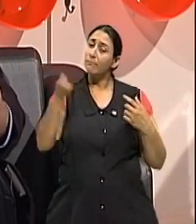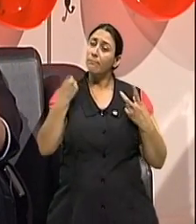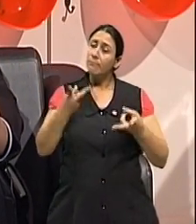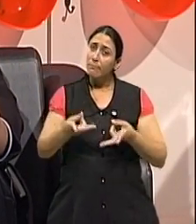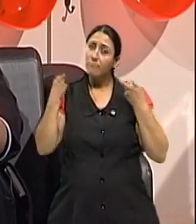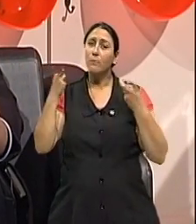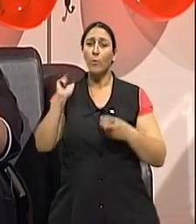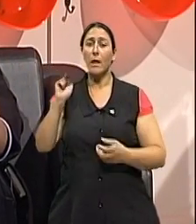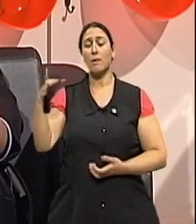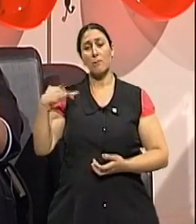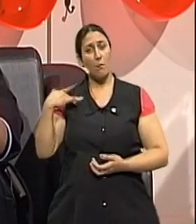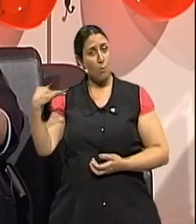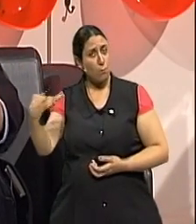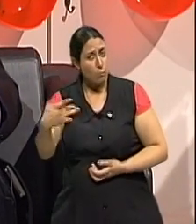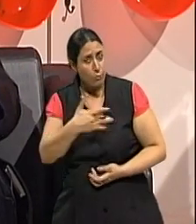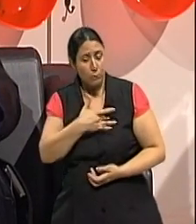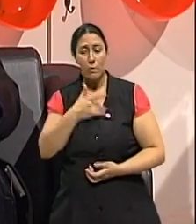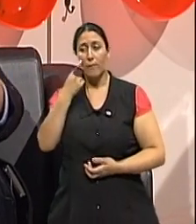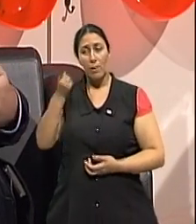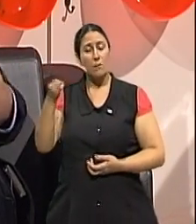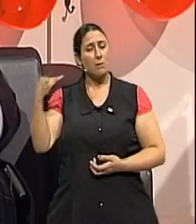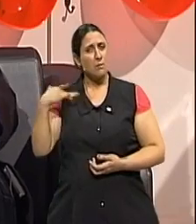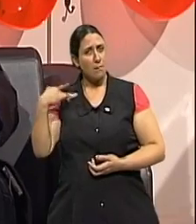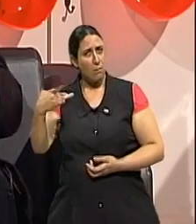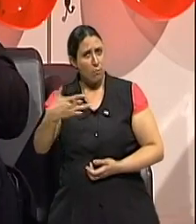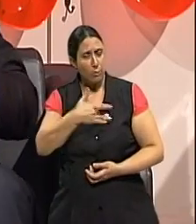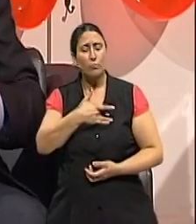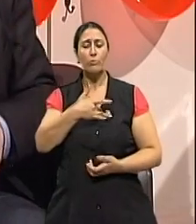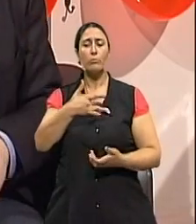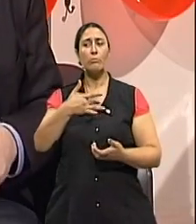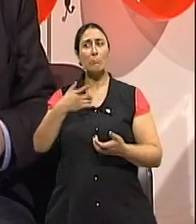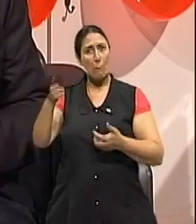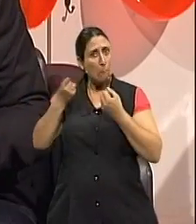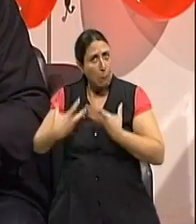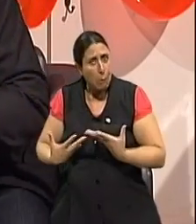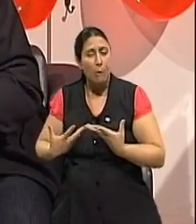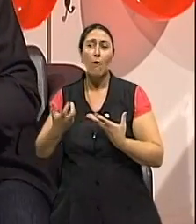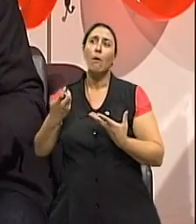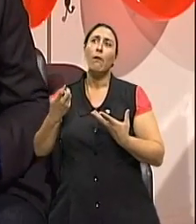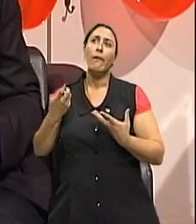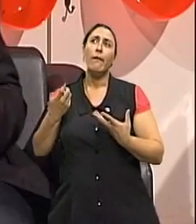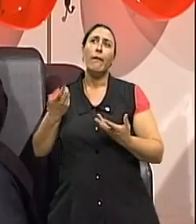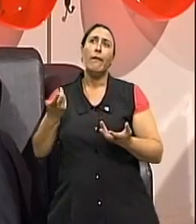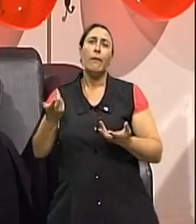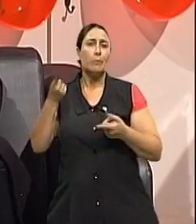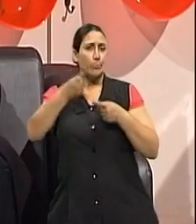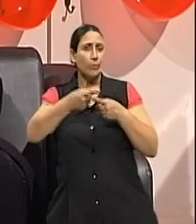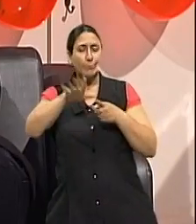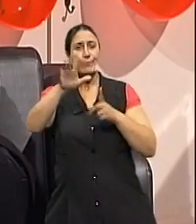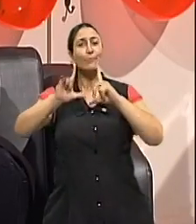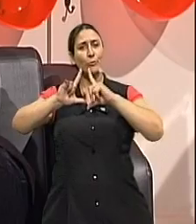manter uma saúde que é uma saúde saudável. E é interessante isso, que a gente sabe que o